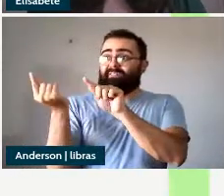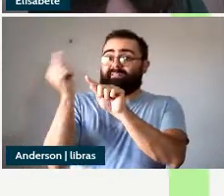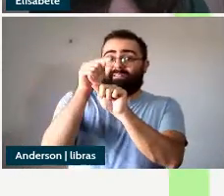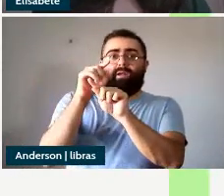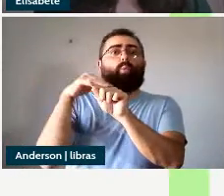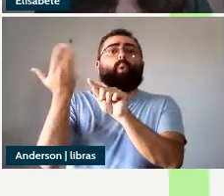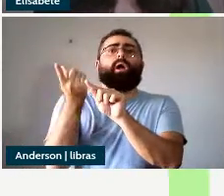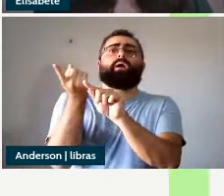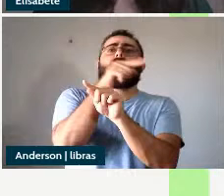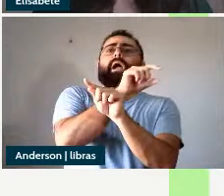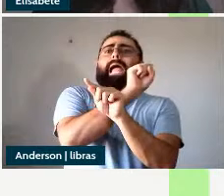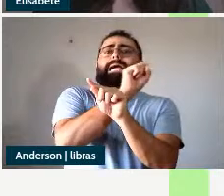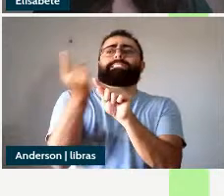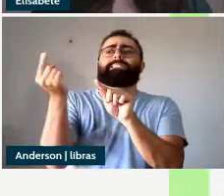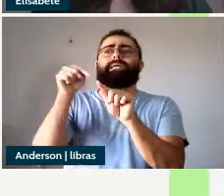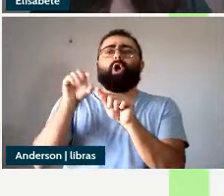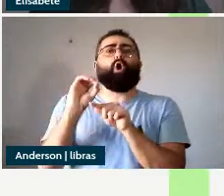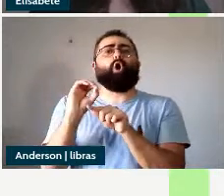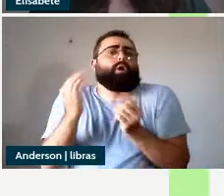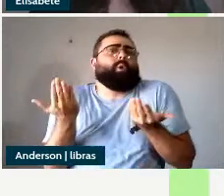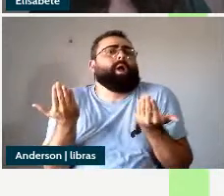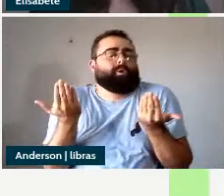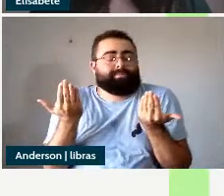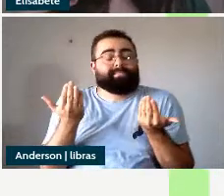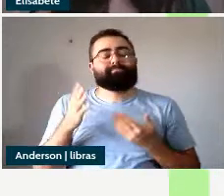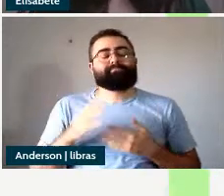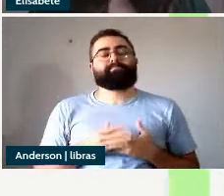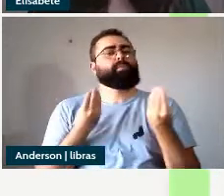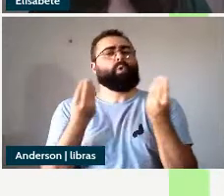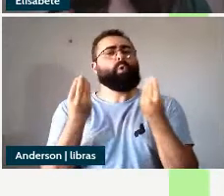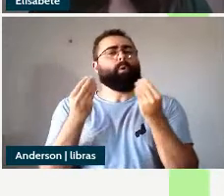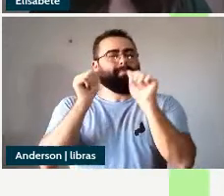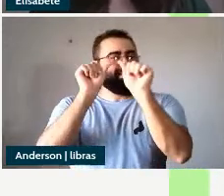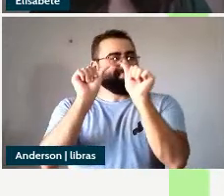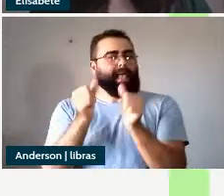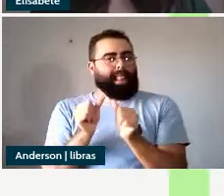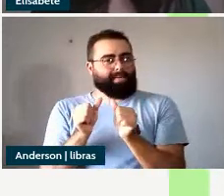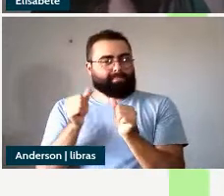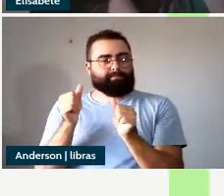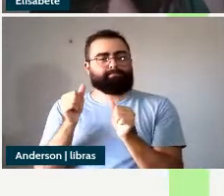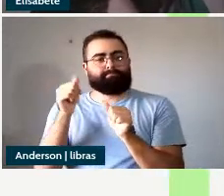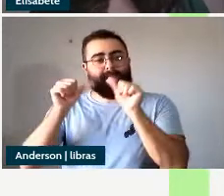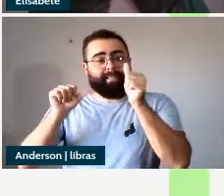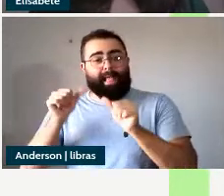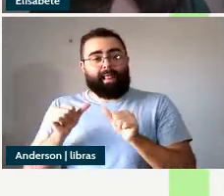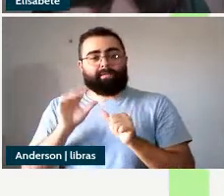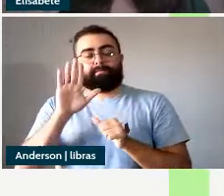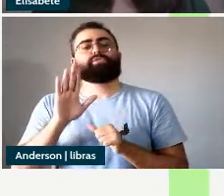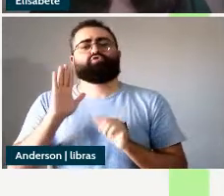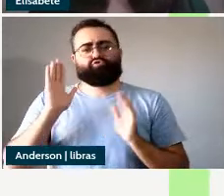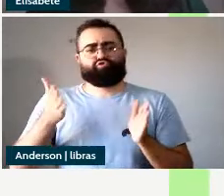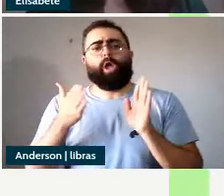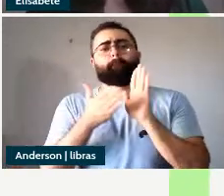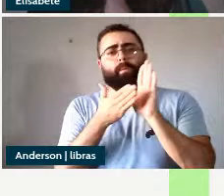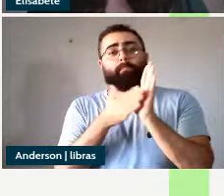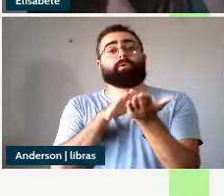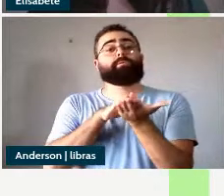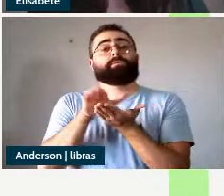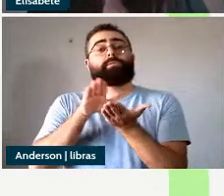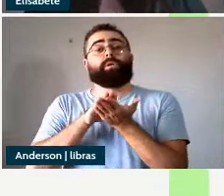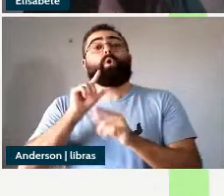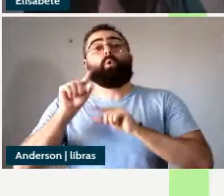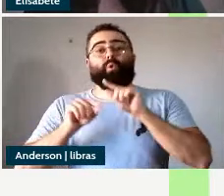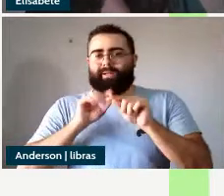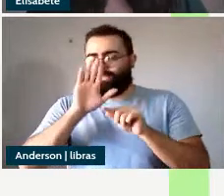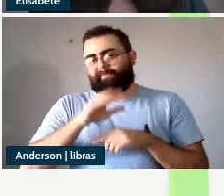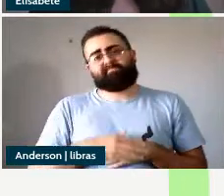uma possibilidade de análise já proposta na literatura é de que ocorreria uma